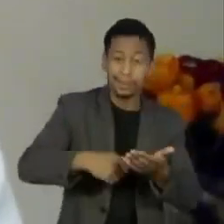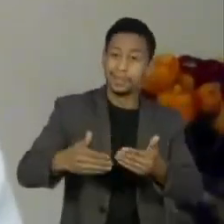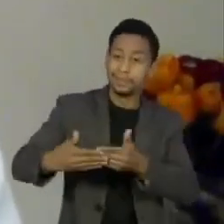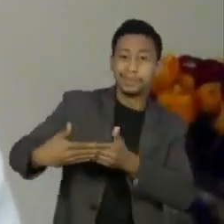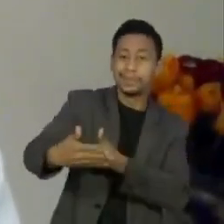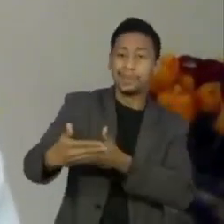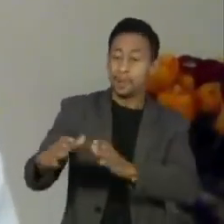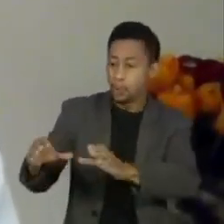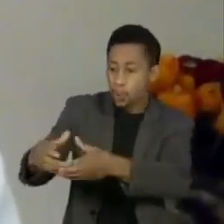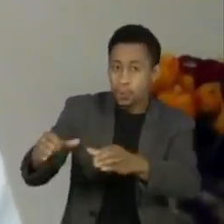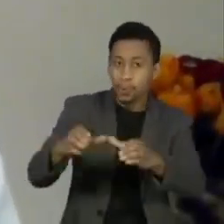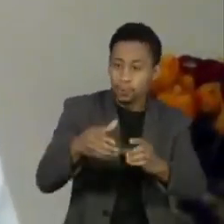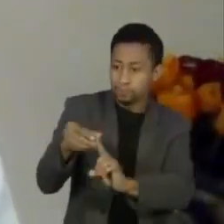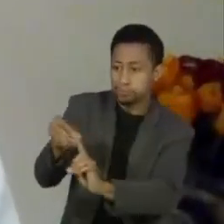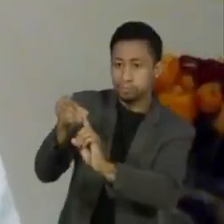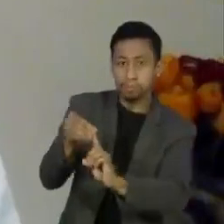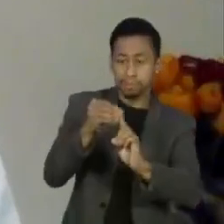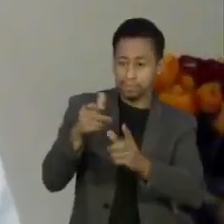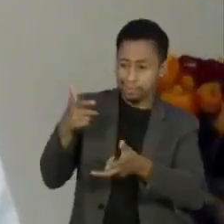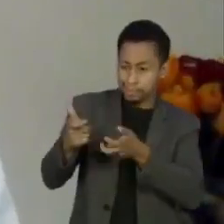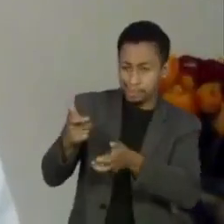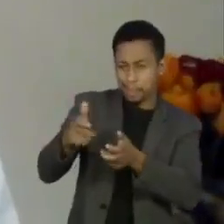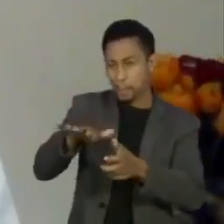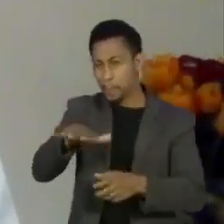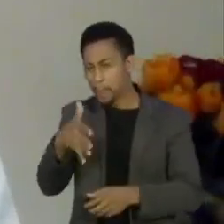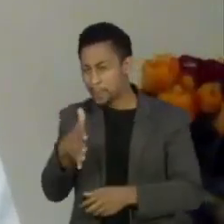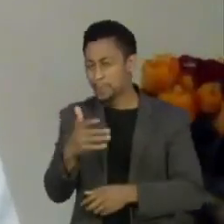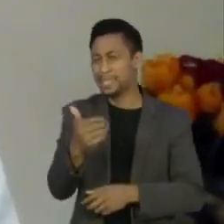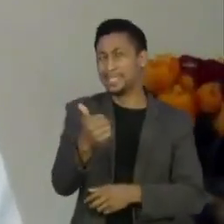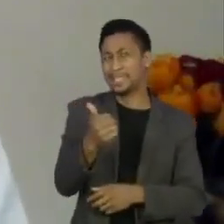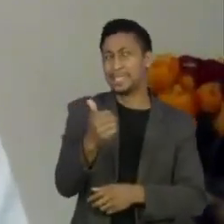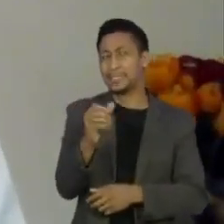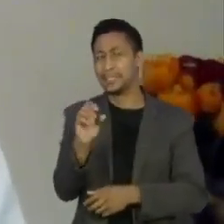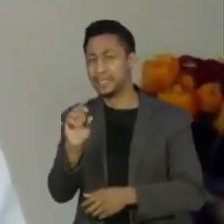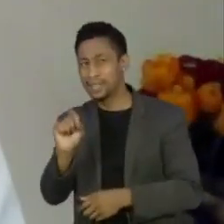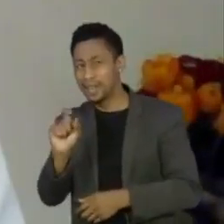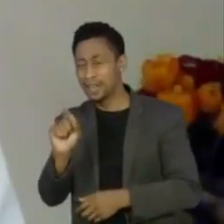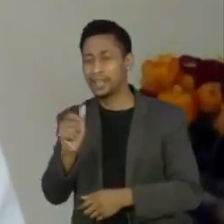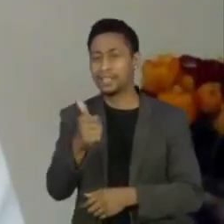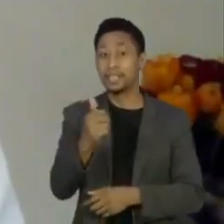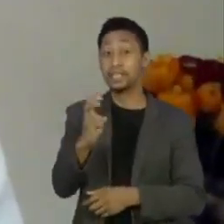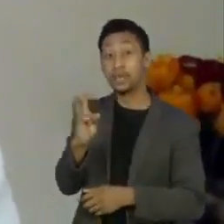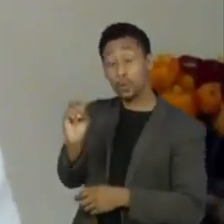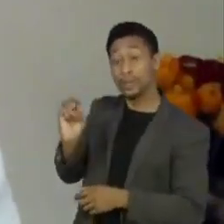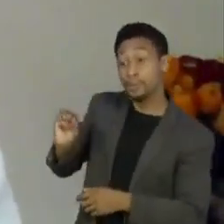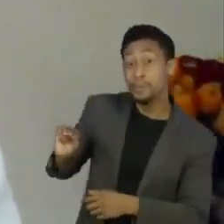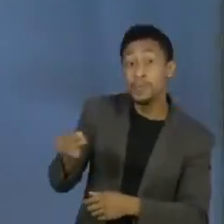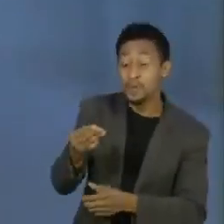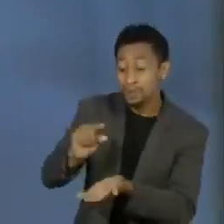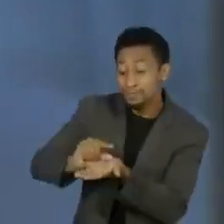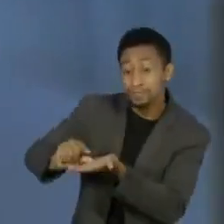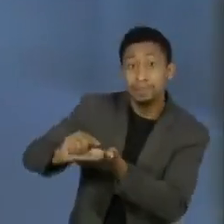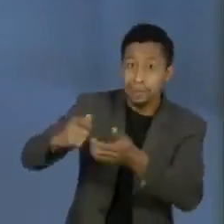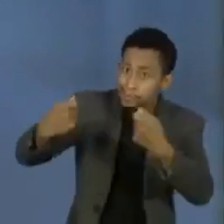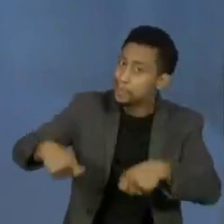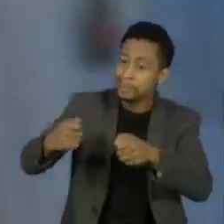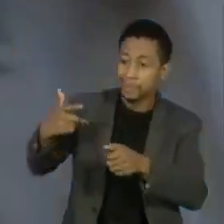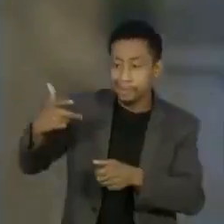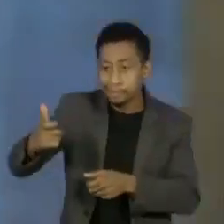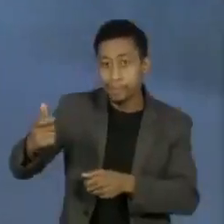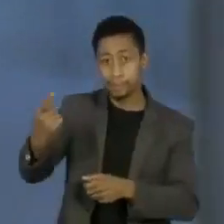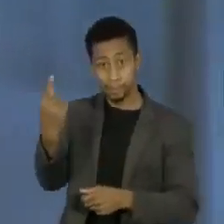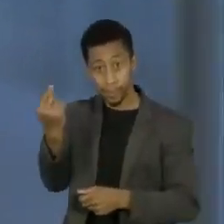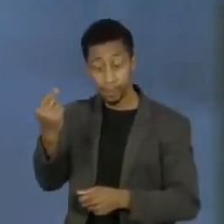prioritários que precisam de pelo menos 110 a 150 milhões de doses. Então o governo federal, o Ministério da Saúde,